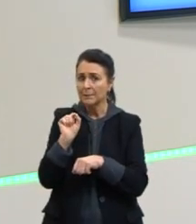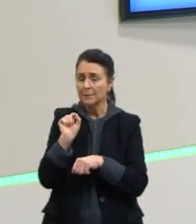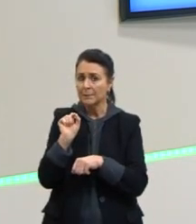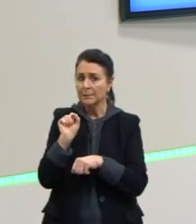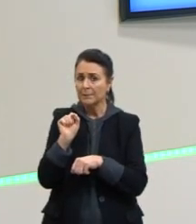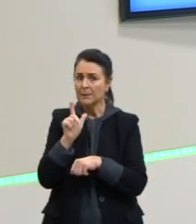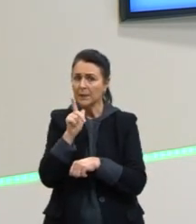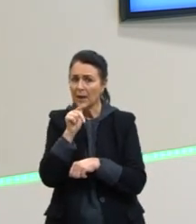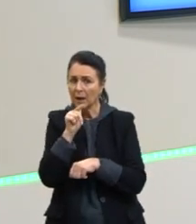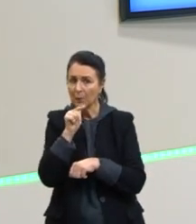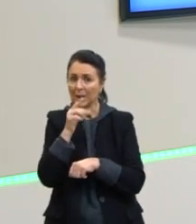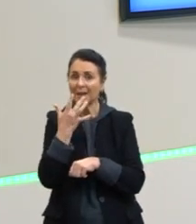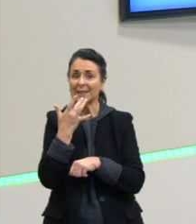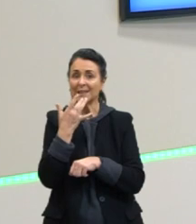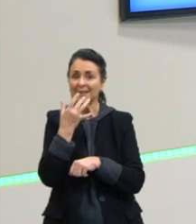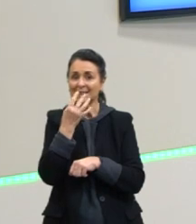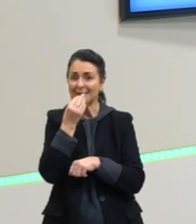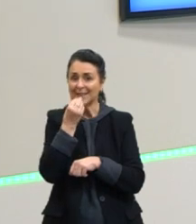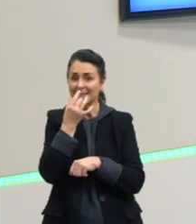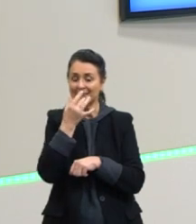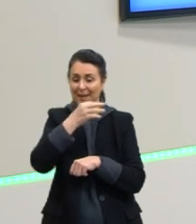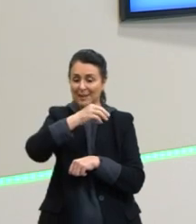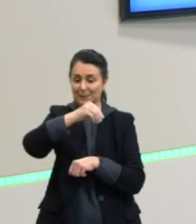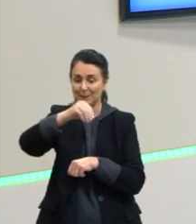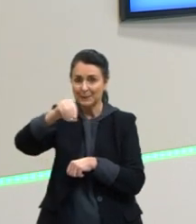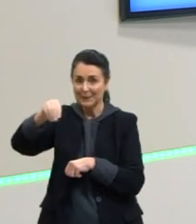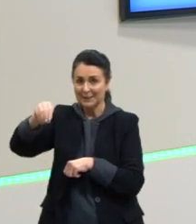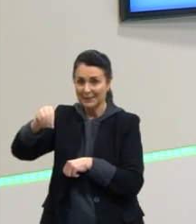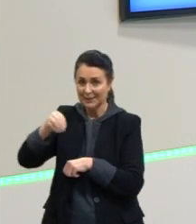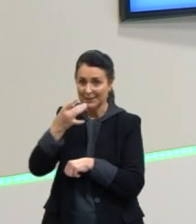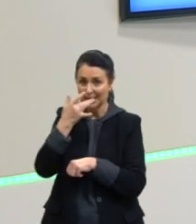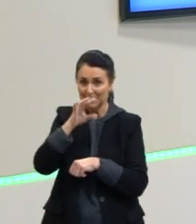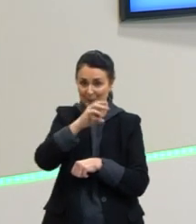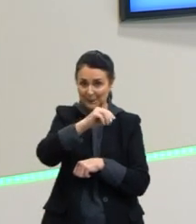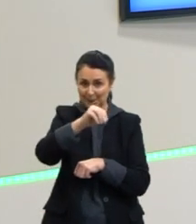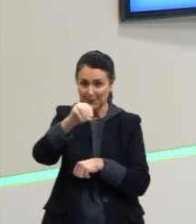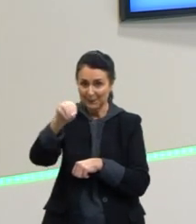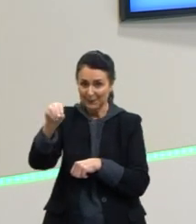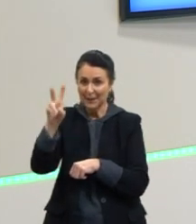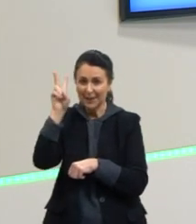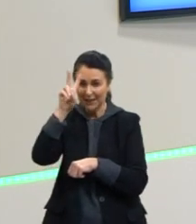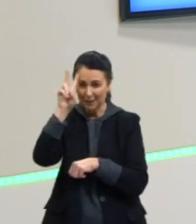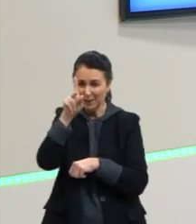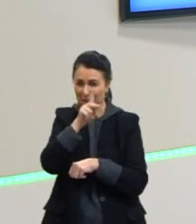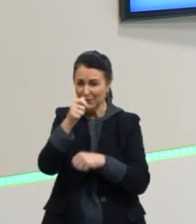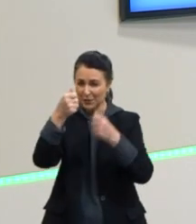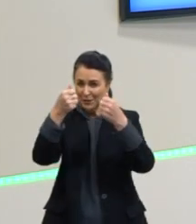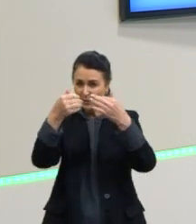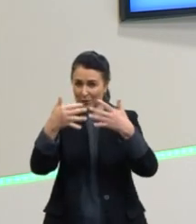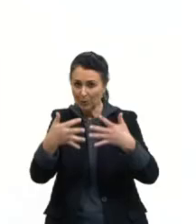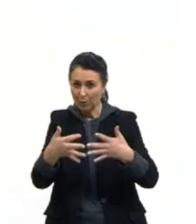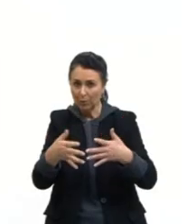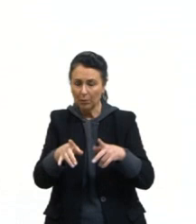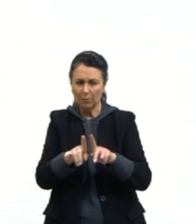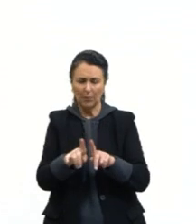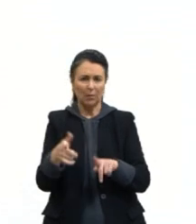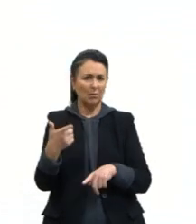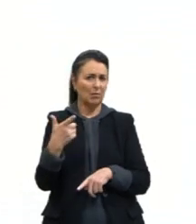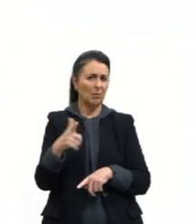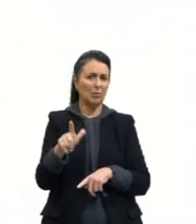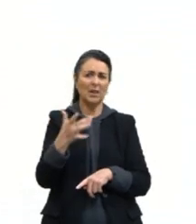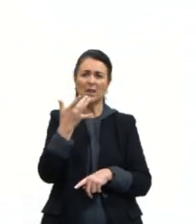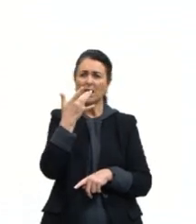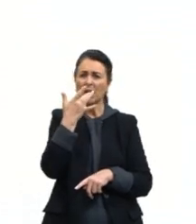Água e sais minerais, né? Lembra lá naquele slide? Mas aqui, essa parte não tem, ó. Os sais